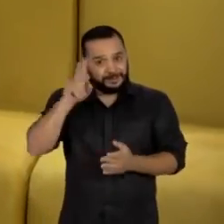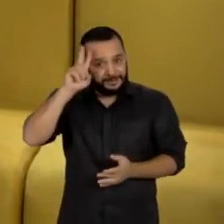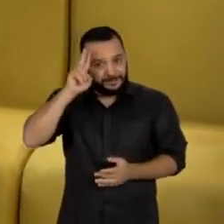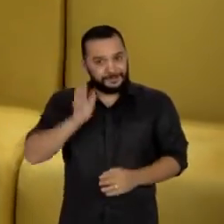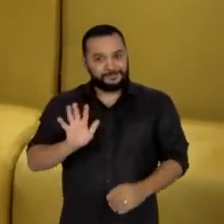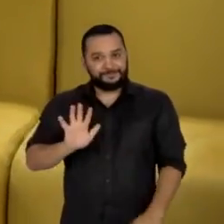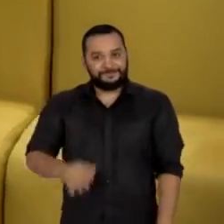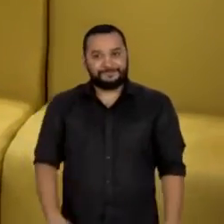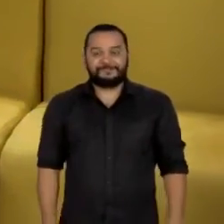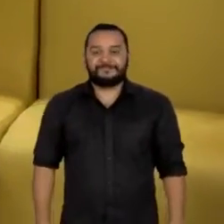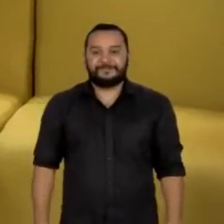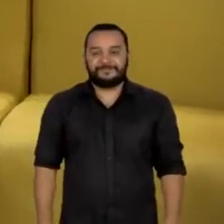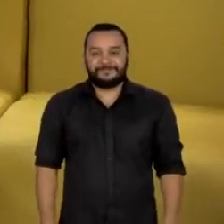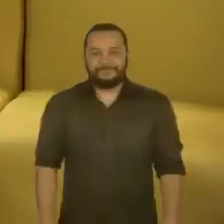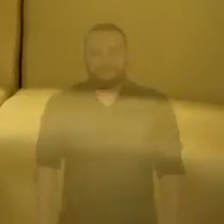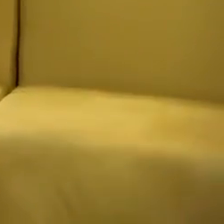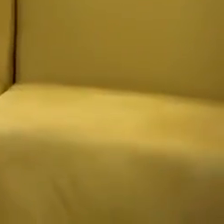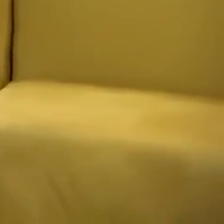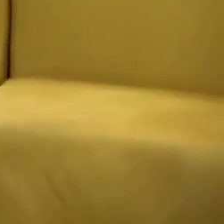Tchau, tchau. Tchau.